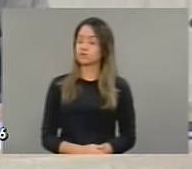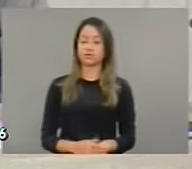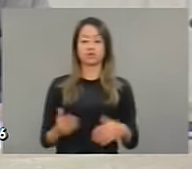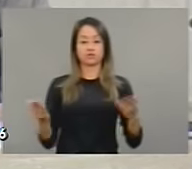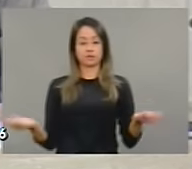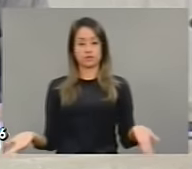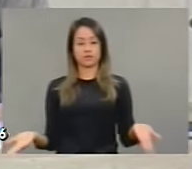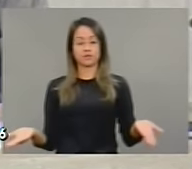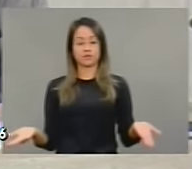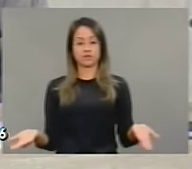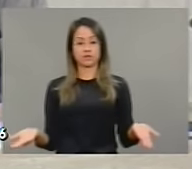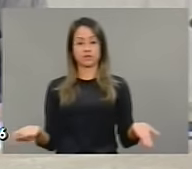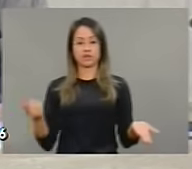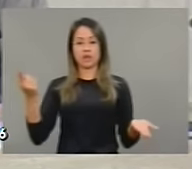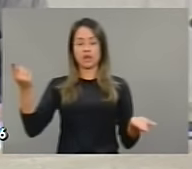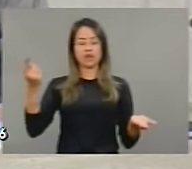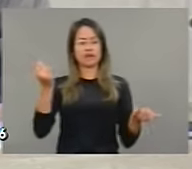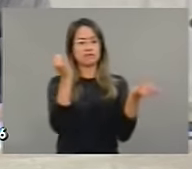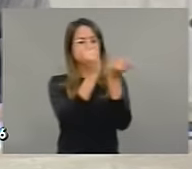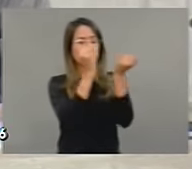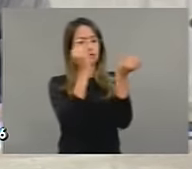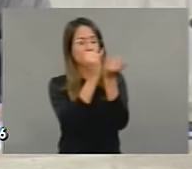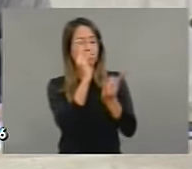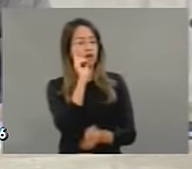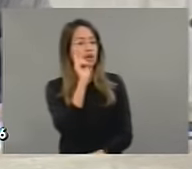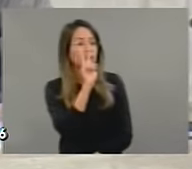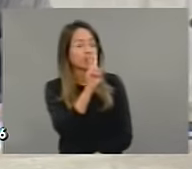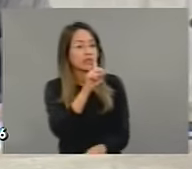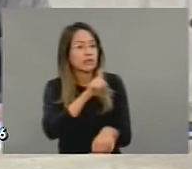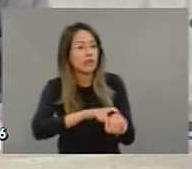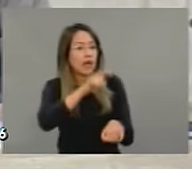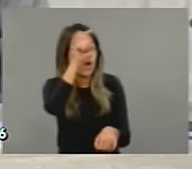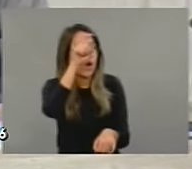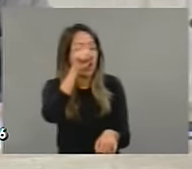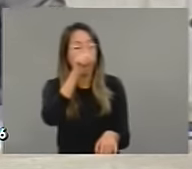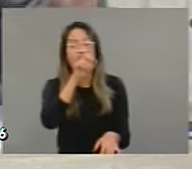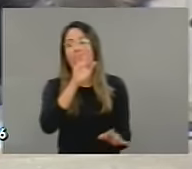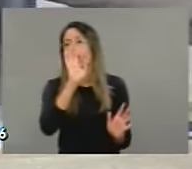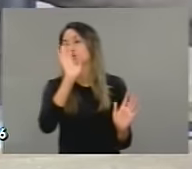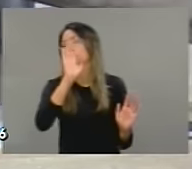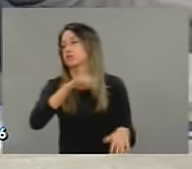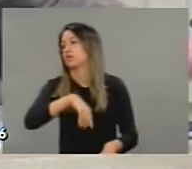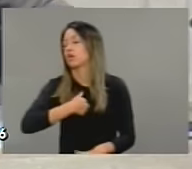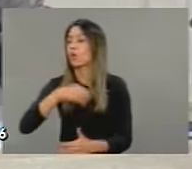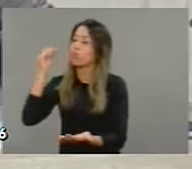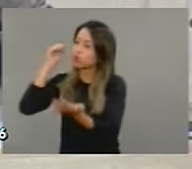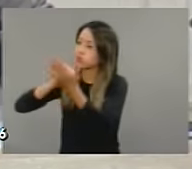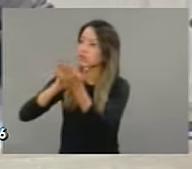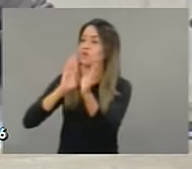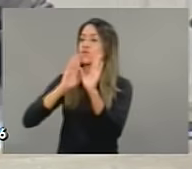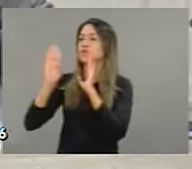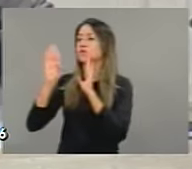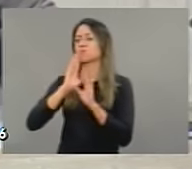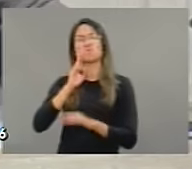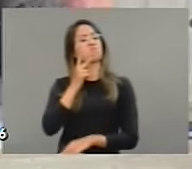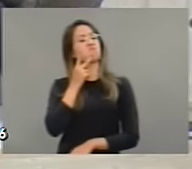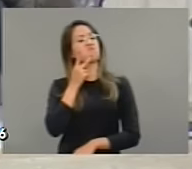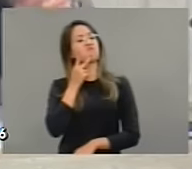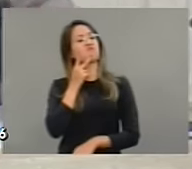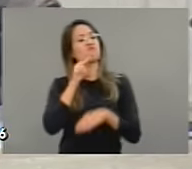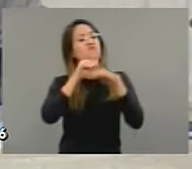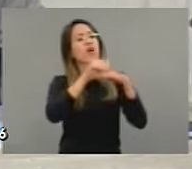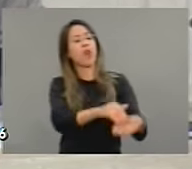tomei conhecimento da notícia que circulava, de imediato por conhecer Vossa Excelência refutei como sendo um fato mentiroso.